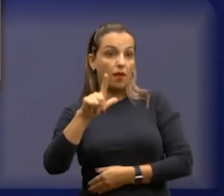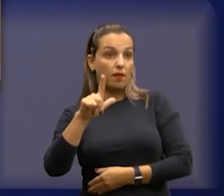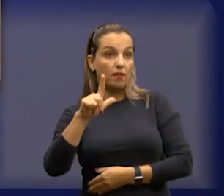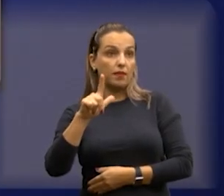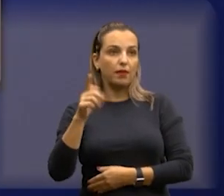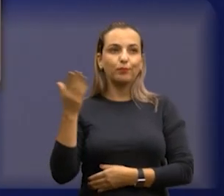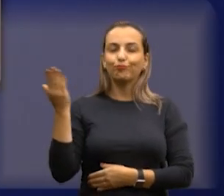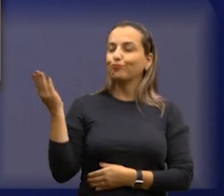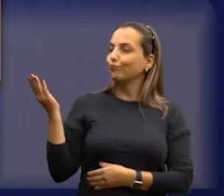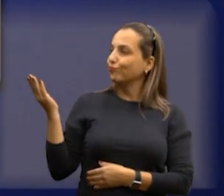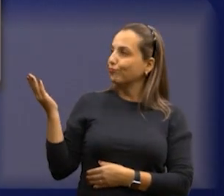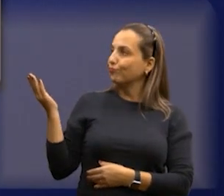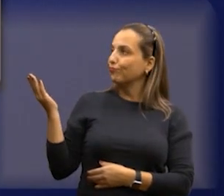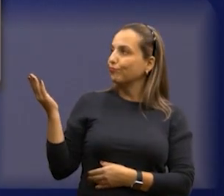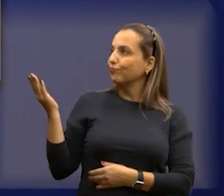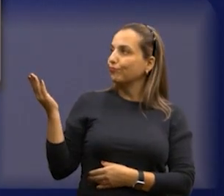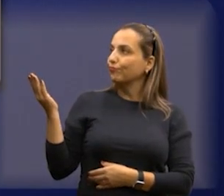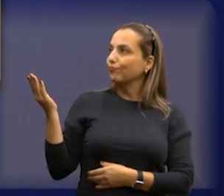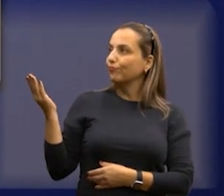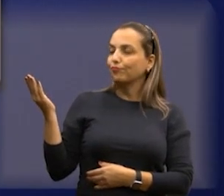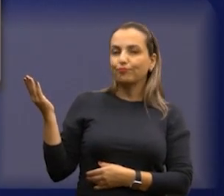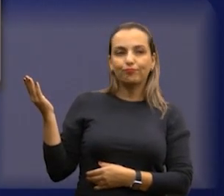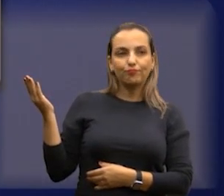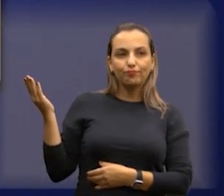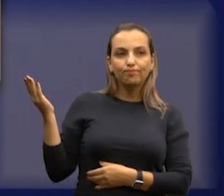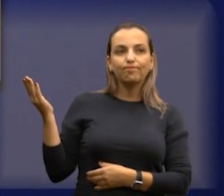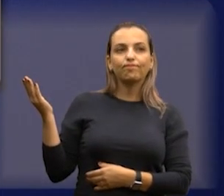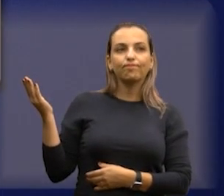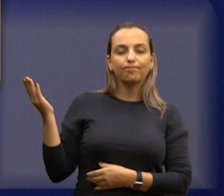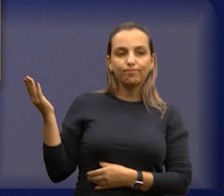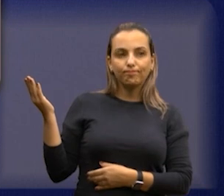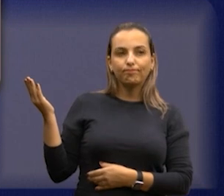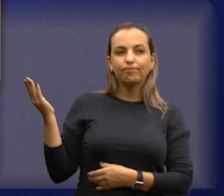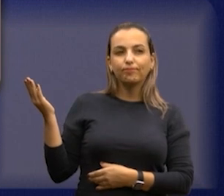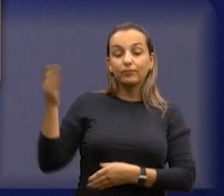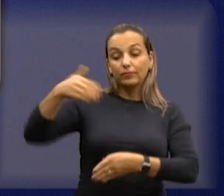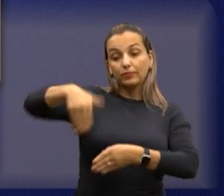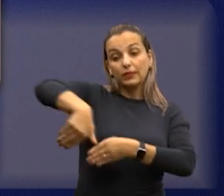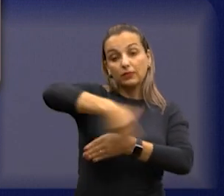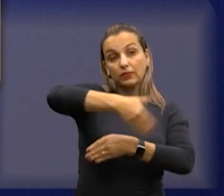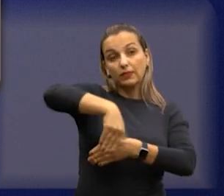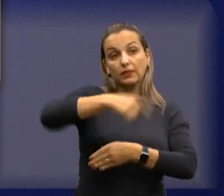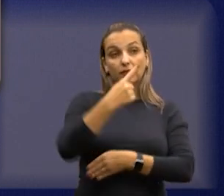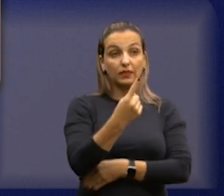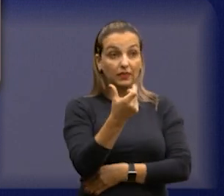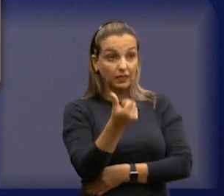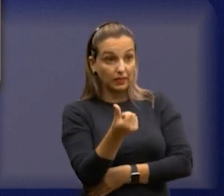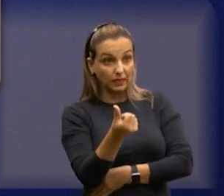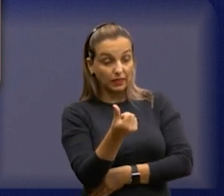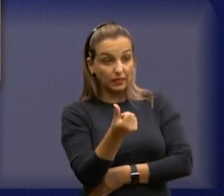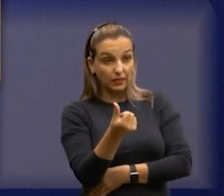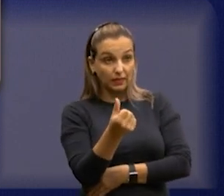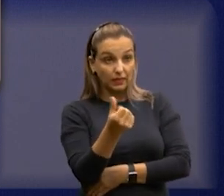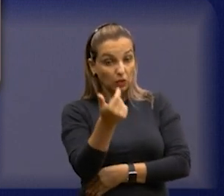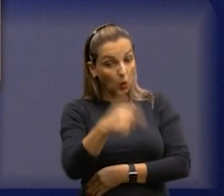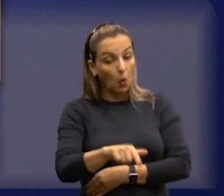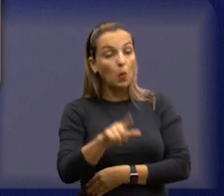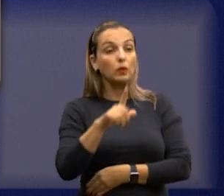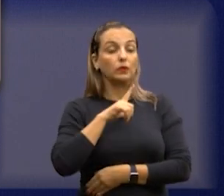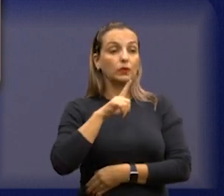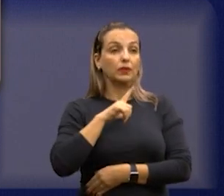Olha lá, dá uma olhadinha, esse não é o, ó, esse daí, na 16, e tem mais um, um pouquinho pior,